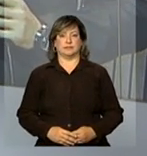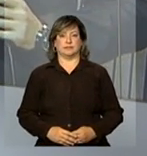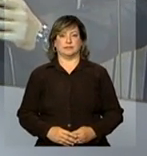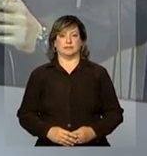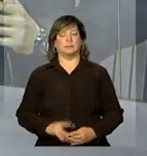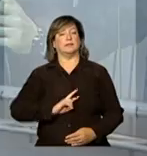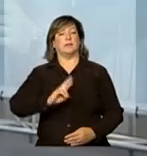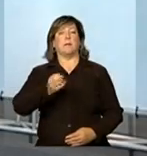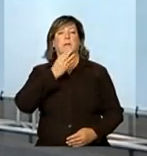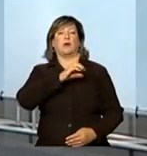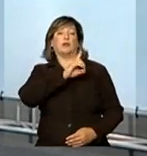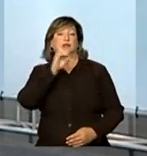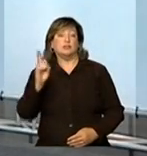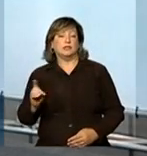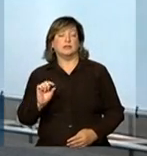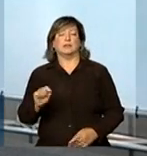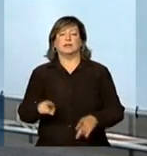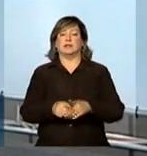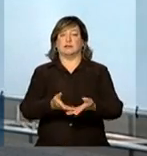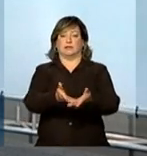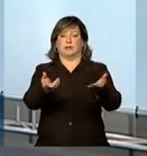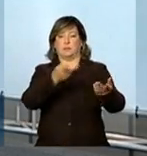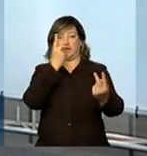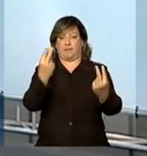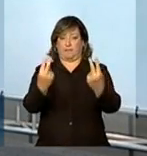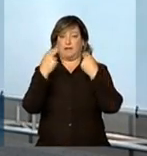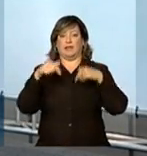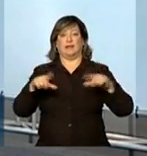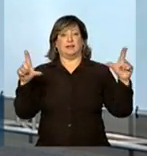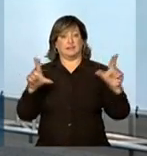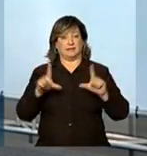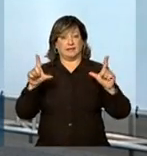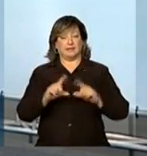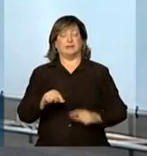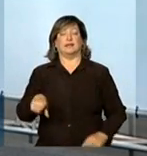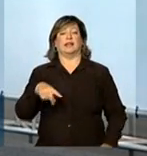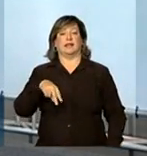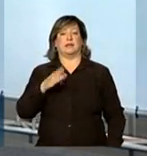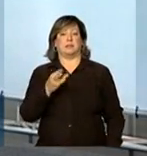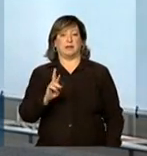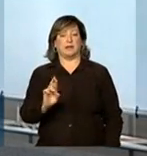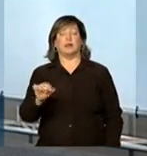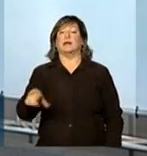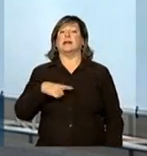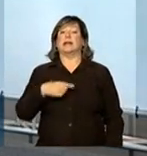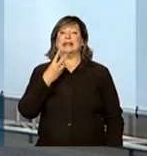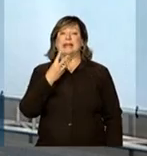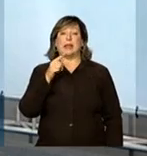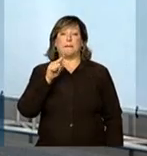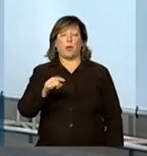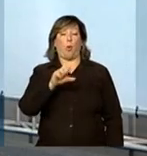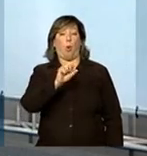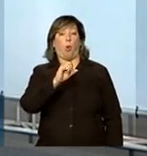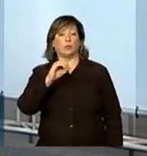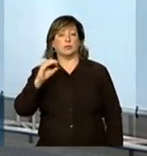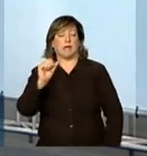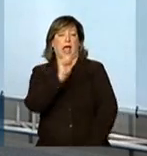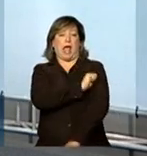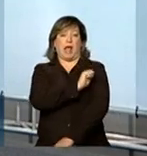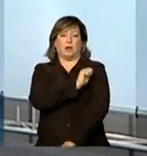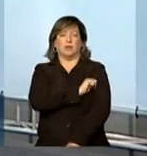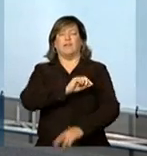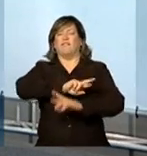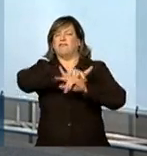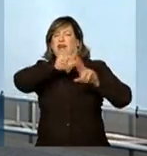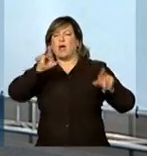Bom dia, Malu. Bom dia a você que acompanha a programação aqui da TVNBR. São 3.800 alunos de